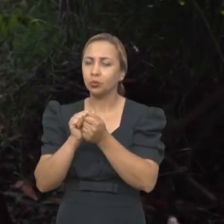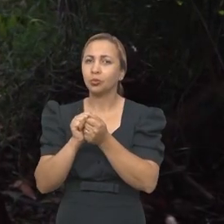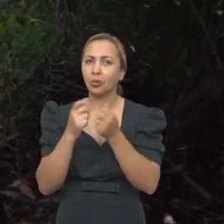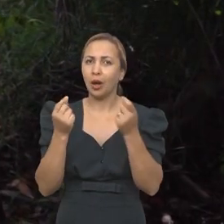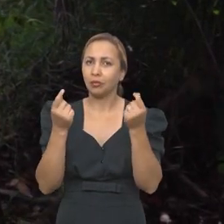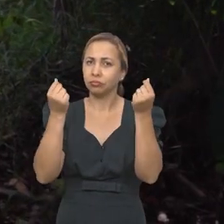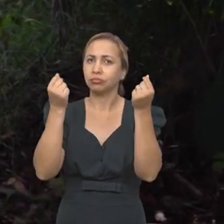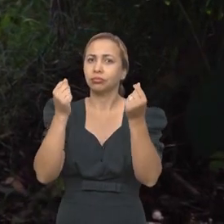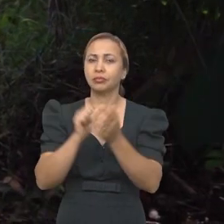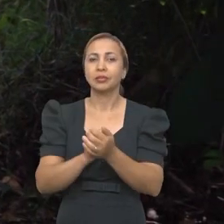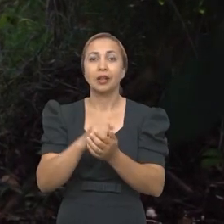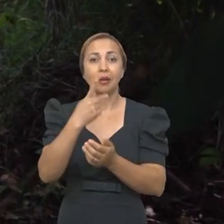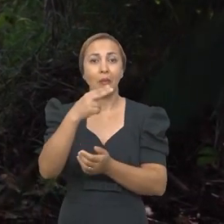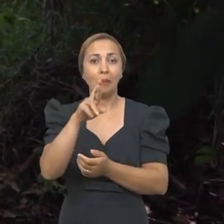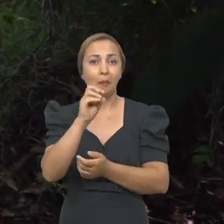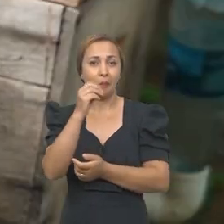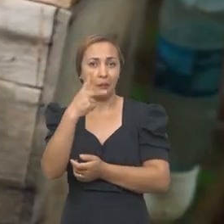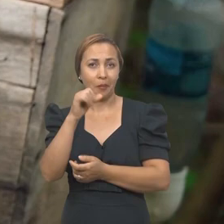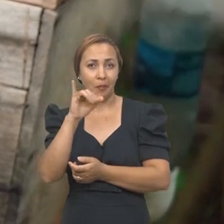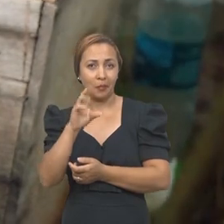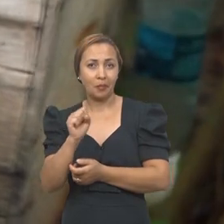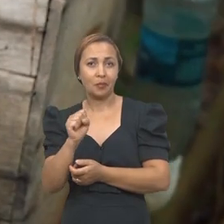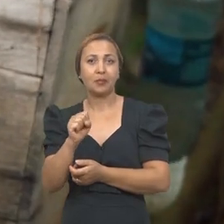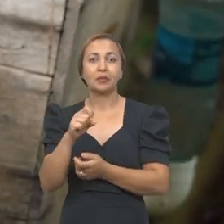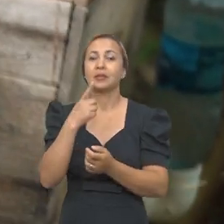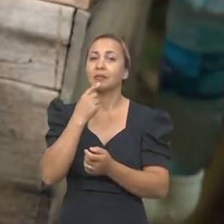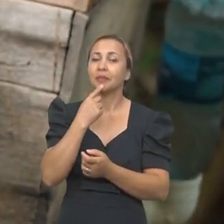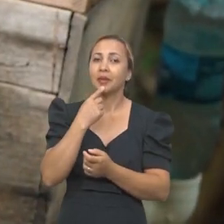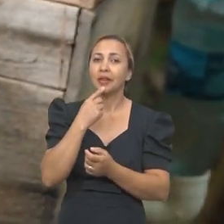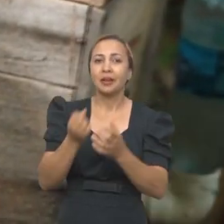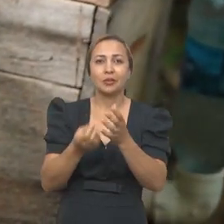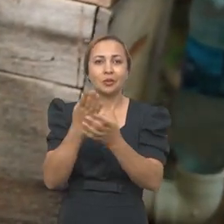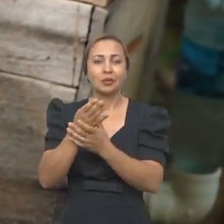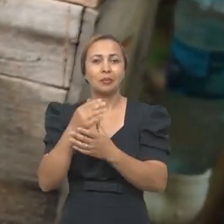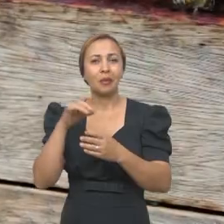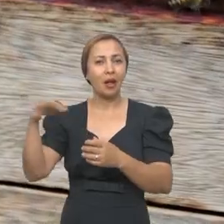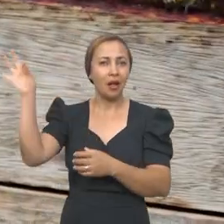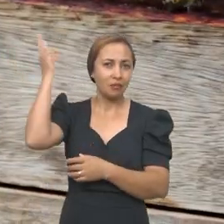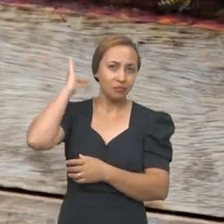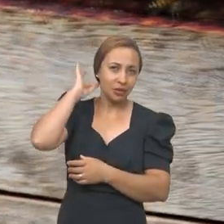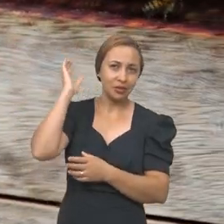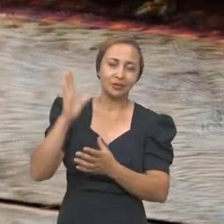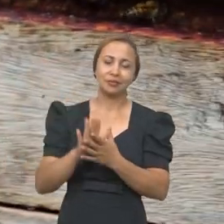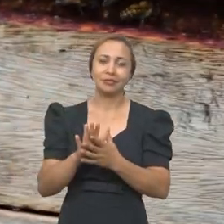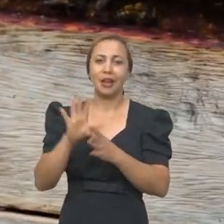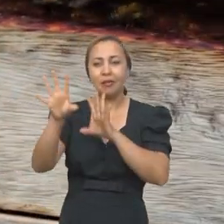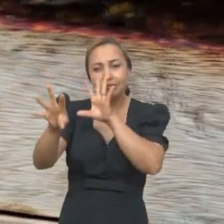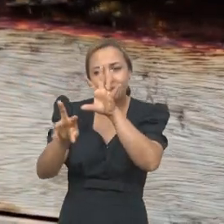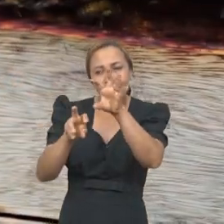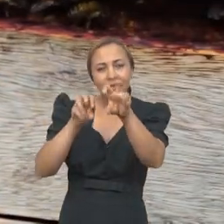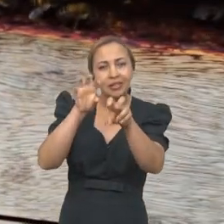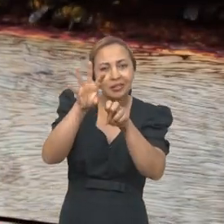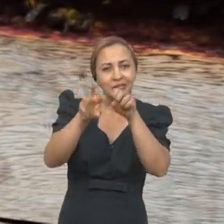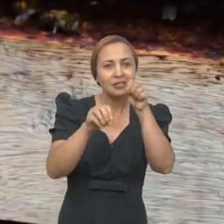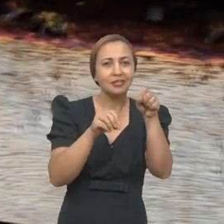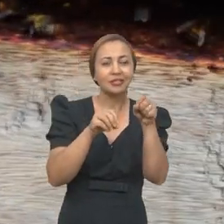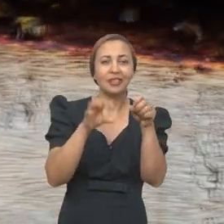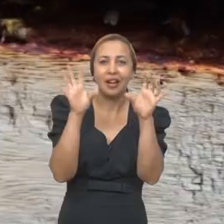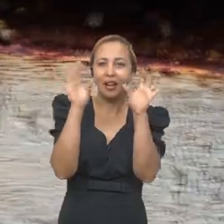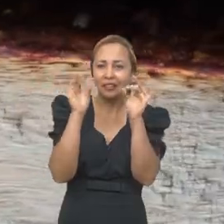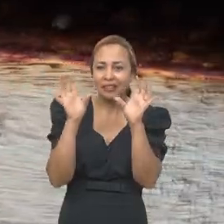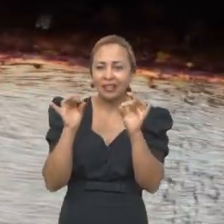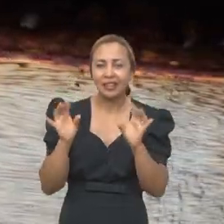cobiçados no mundo. Própolis vermelha é criada pelas abelhas, após as mesmas